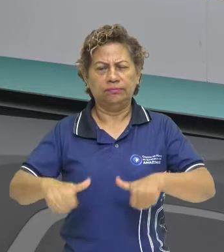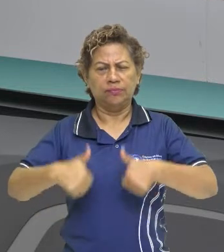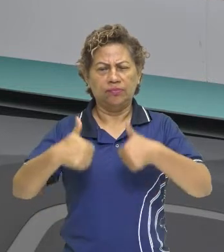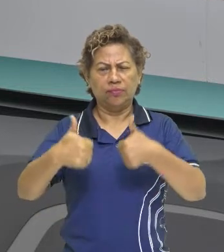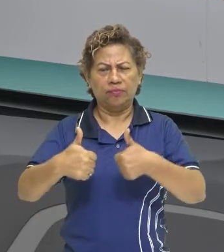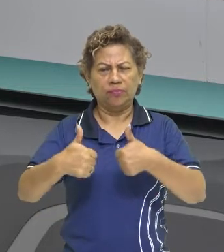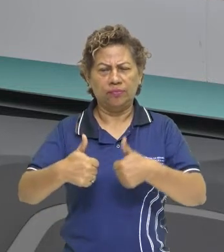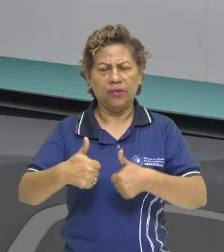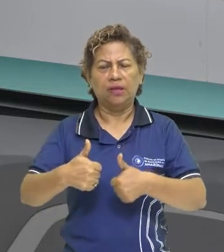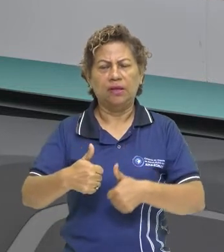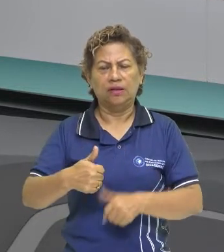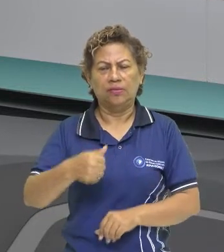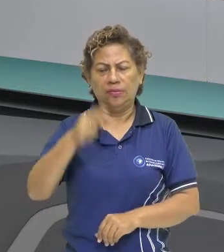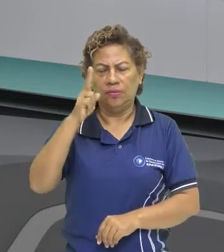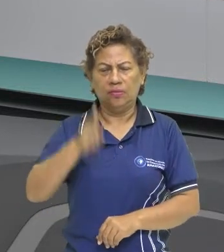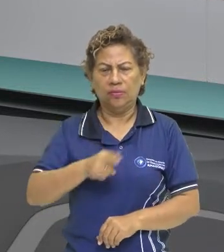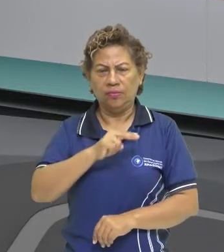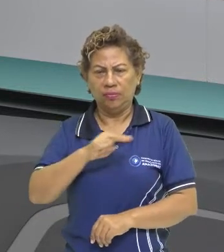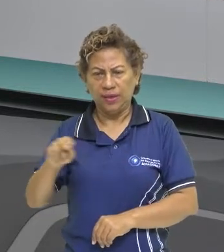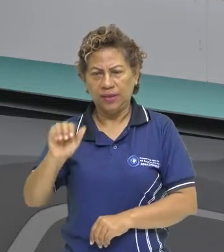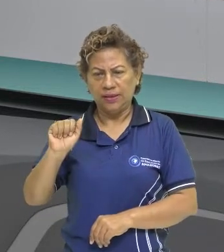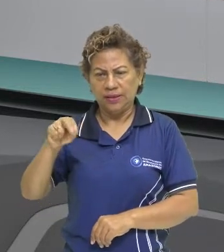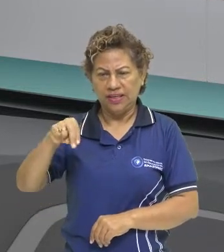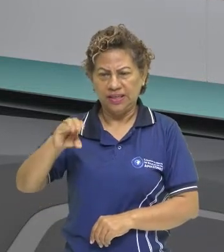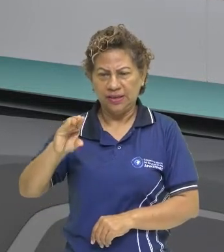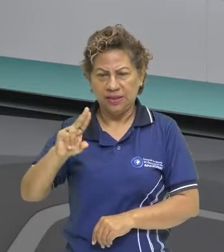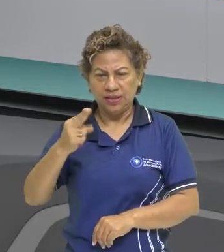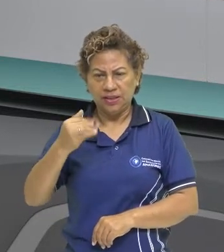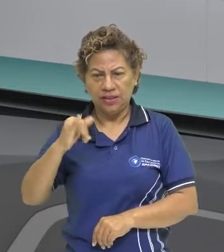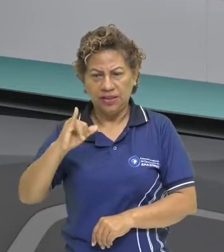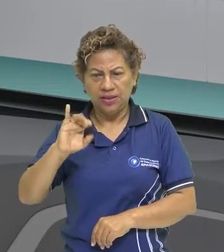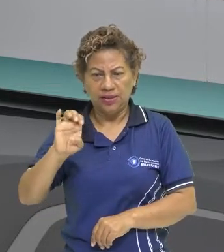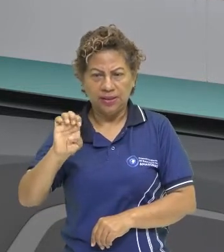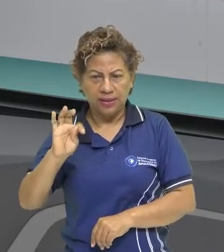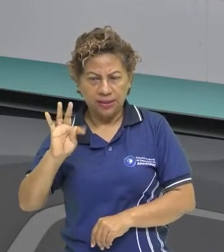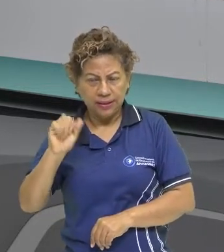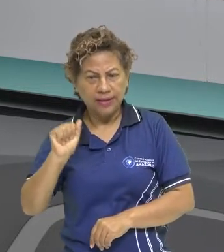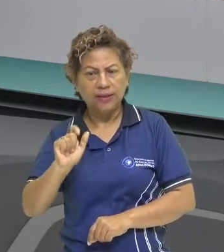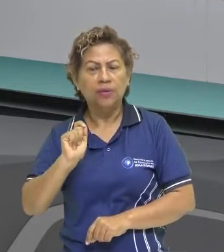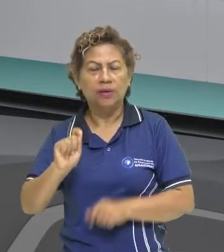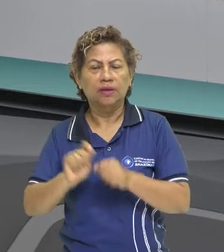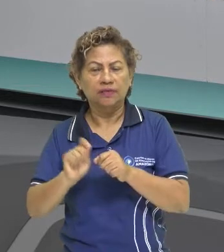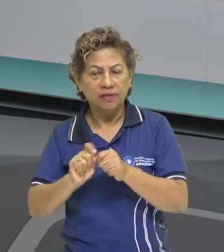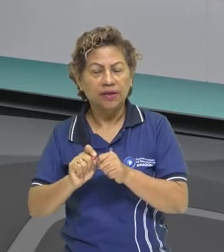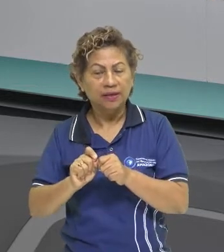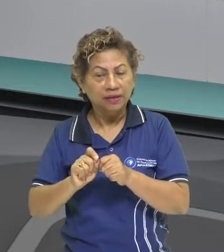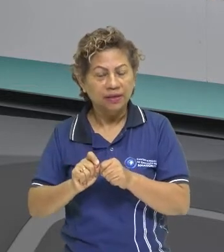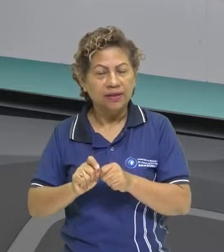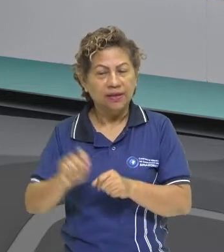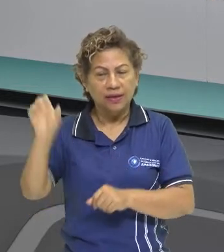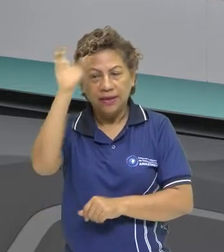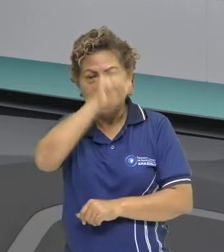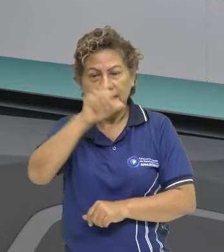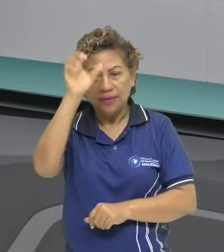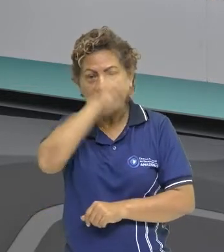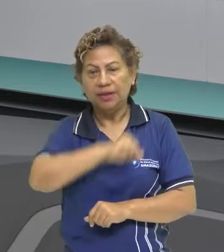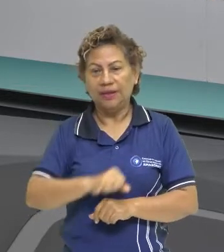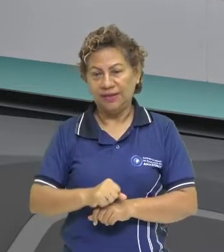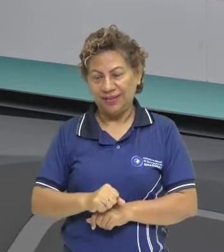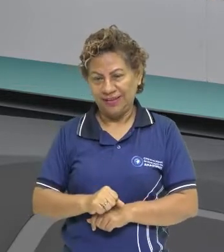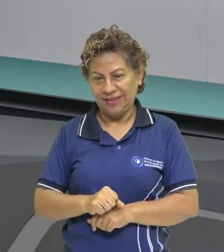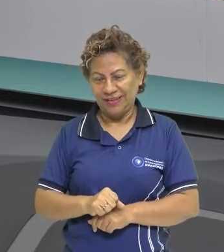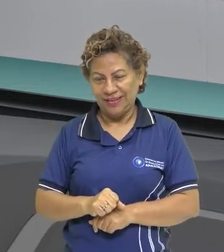poder haver uma comunicação melhor e ele poder introduzir a fé cristã, aprendeu a língua e escreveu uma gramática.